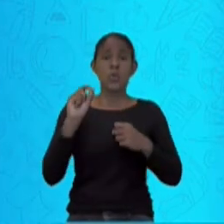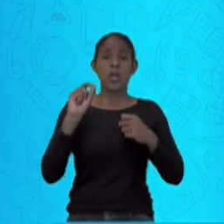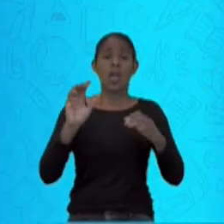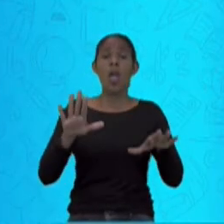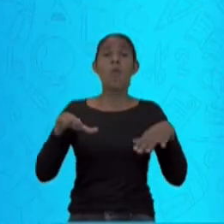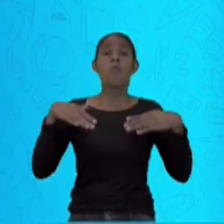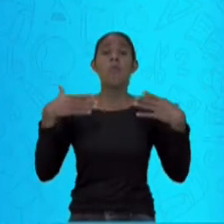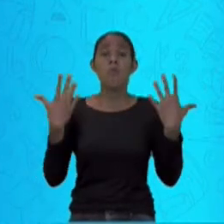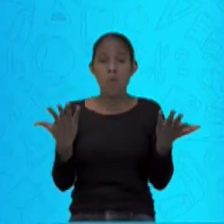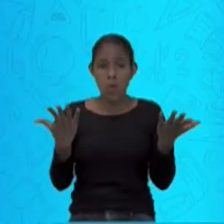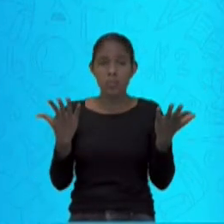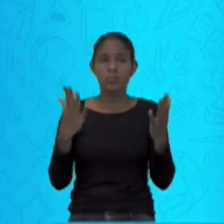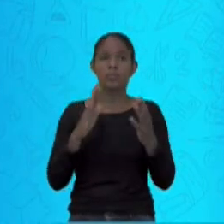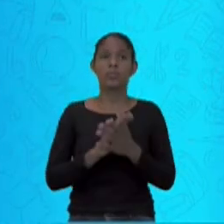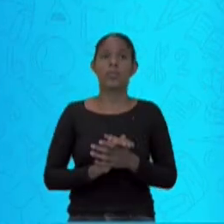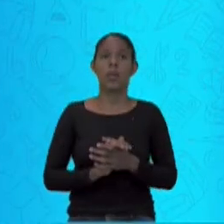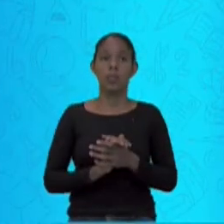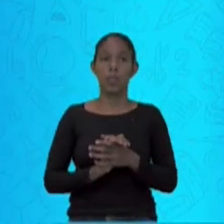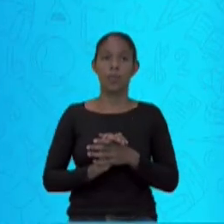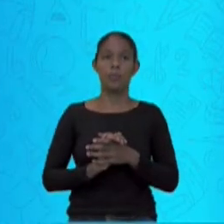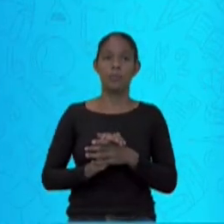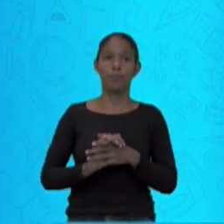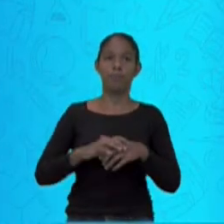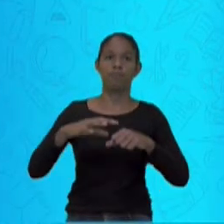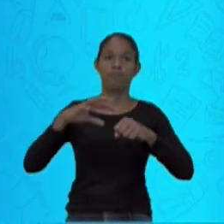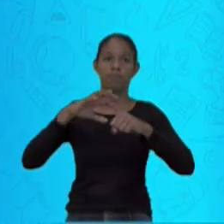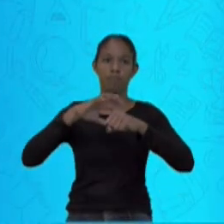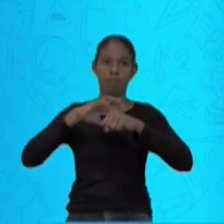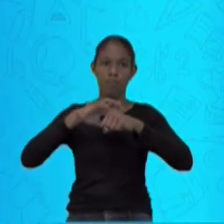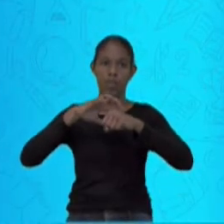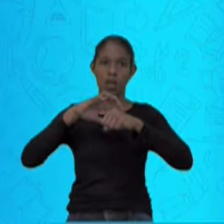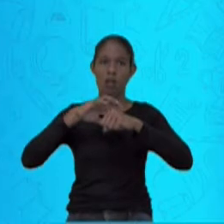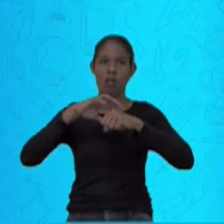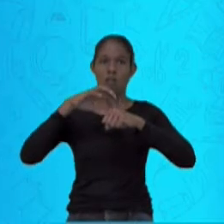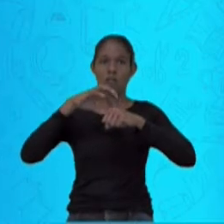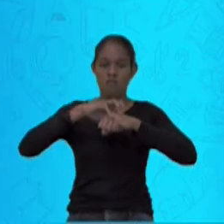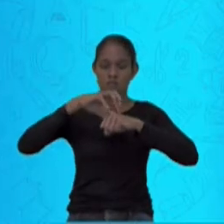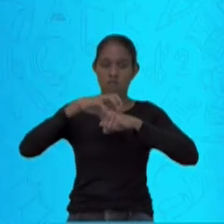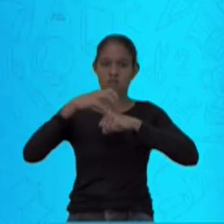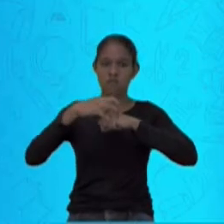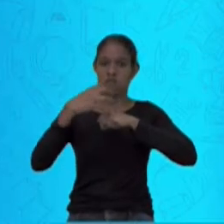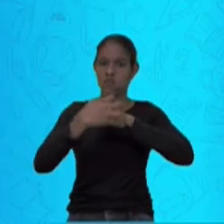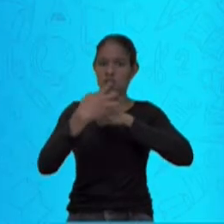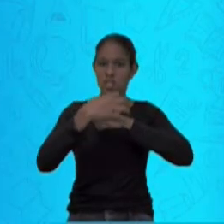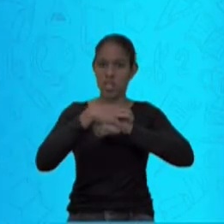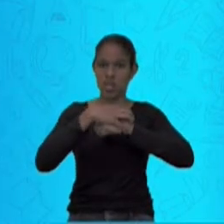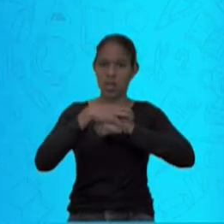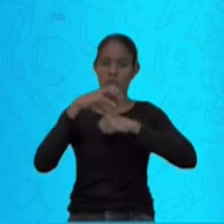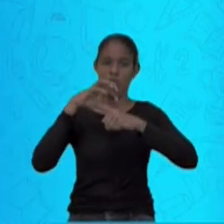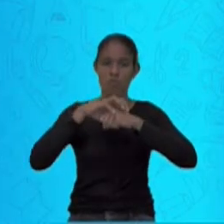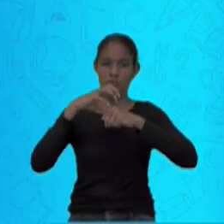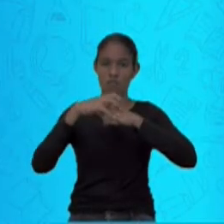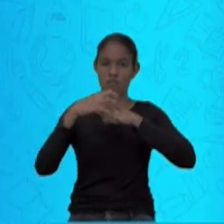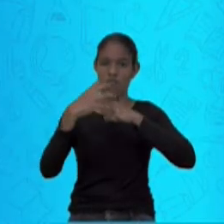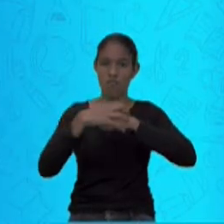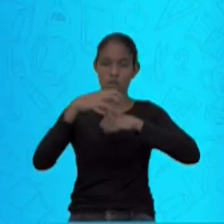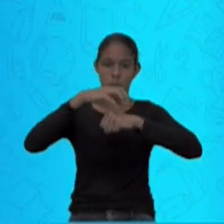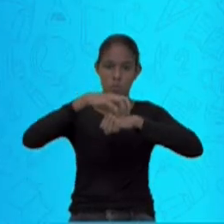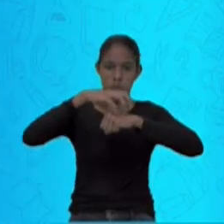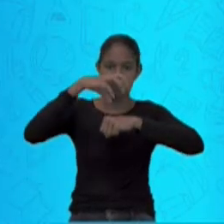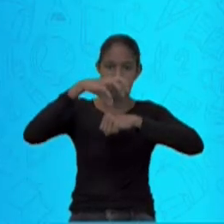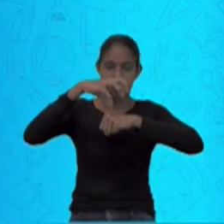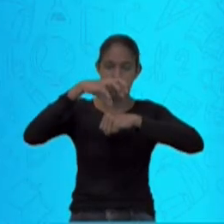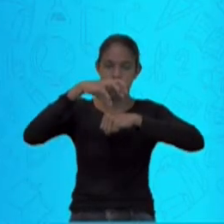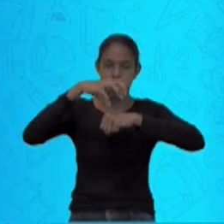por dengue pode ser assintomática. Muita atenção para esse termo, porque esse termo iniciado com a